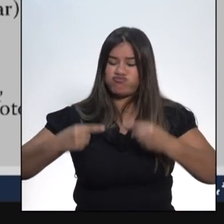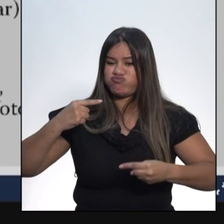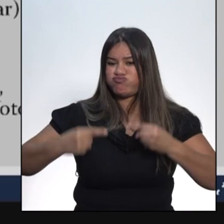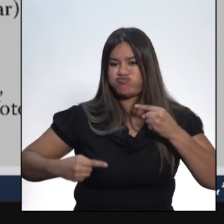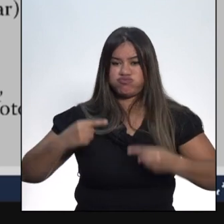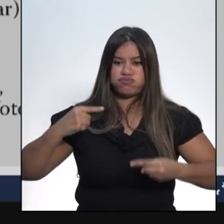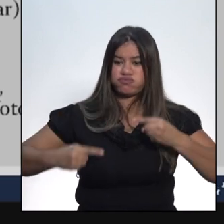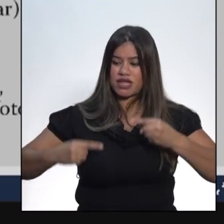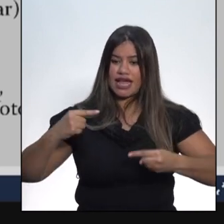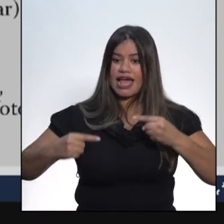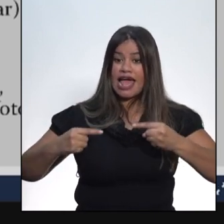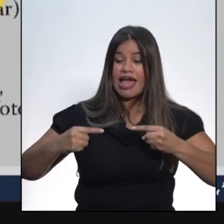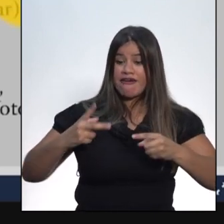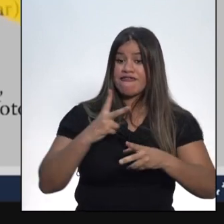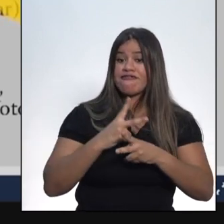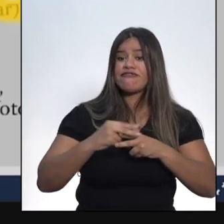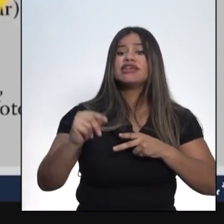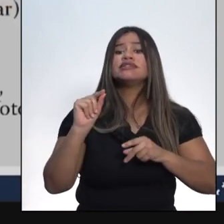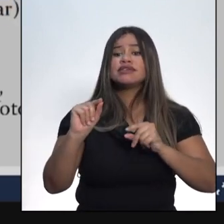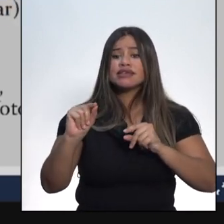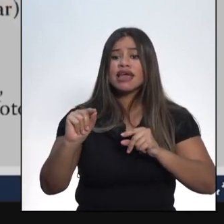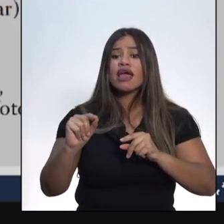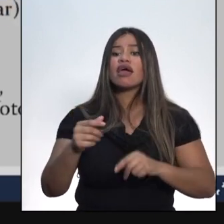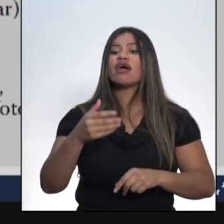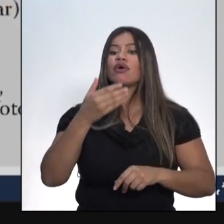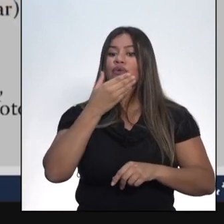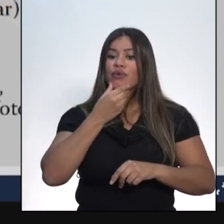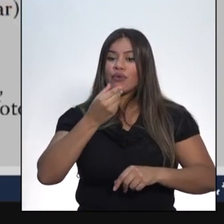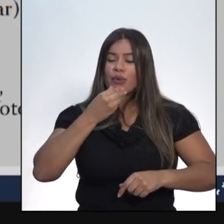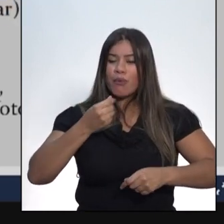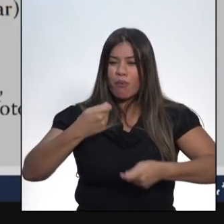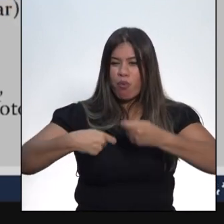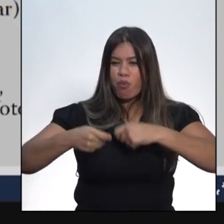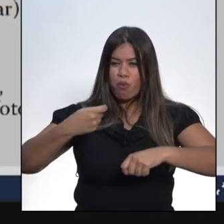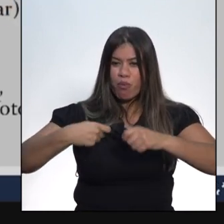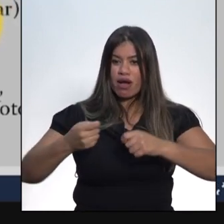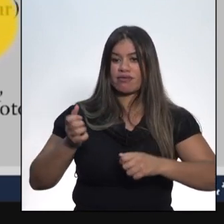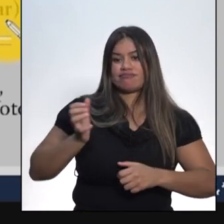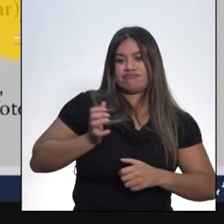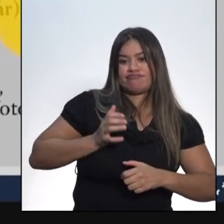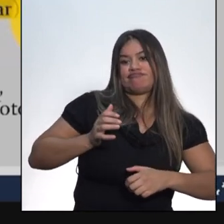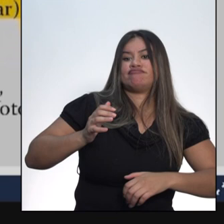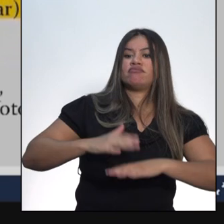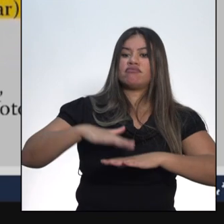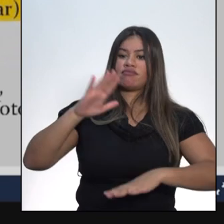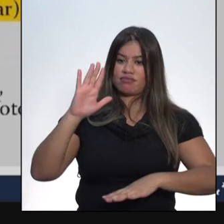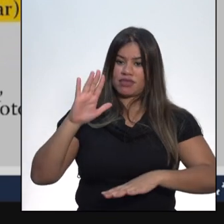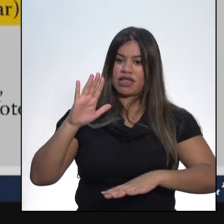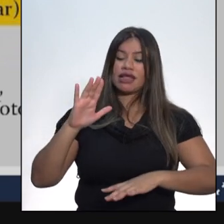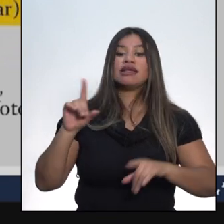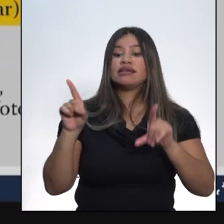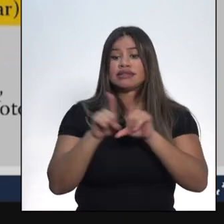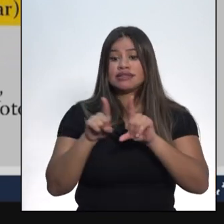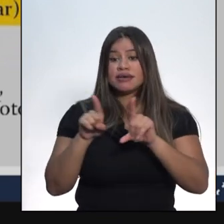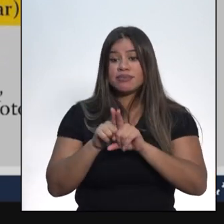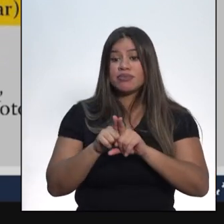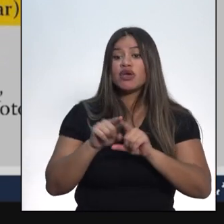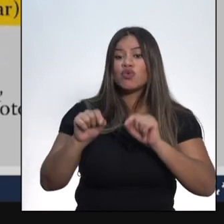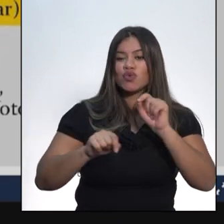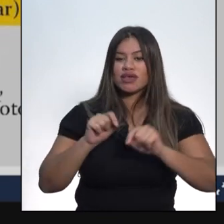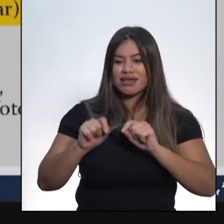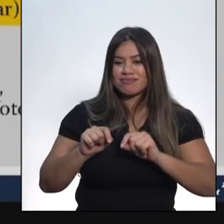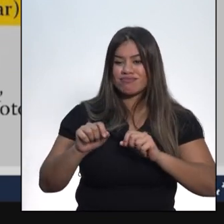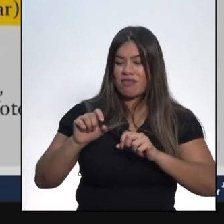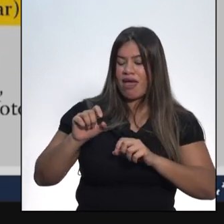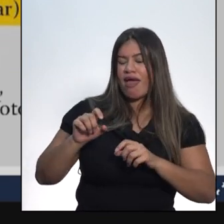a disputa aquele coronel que tivesse mais força econômica e, consequentemente, tivesse a maior capacidade de fazer uso da força.